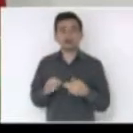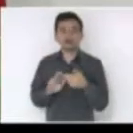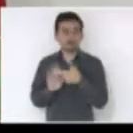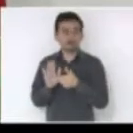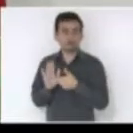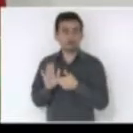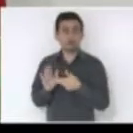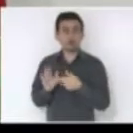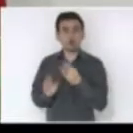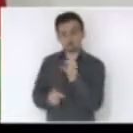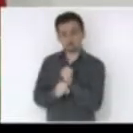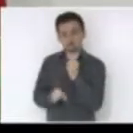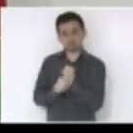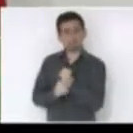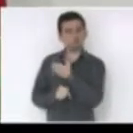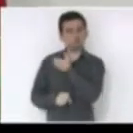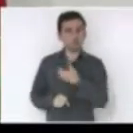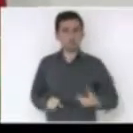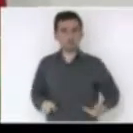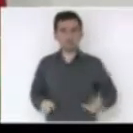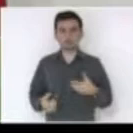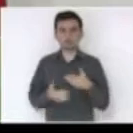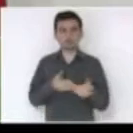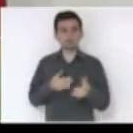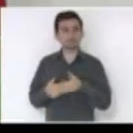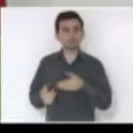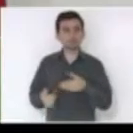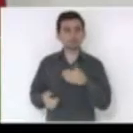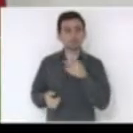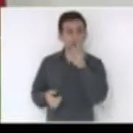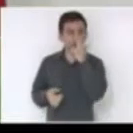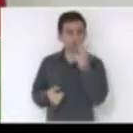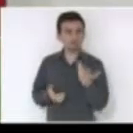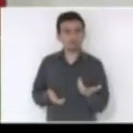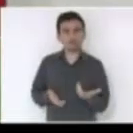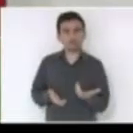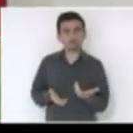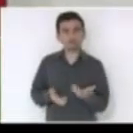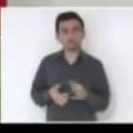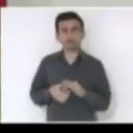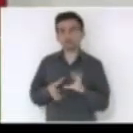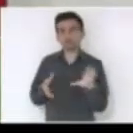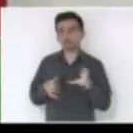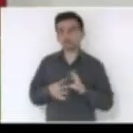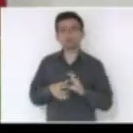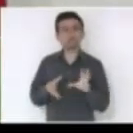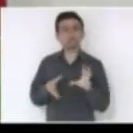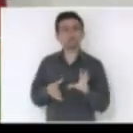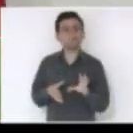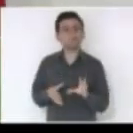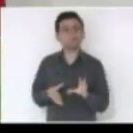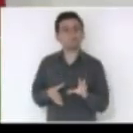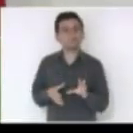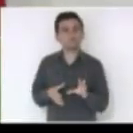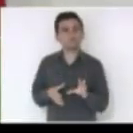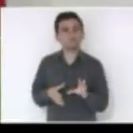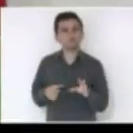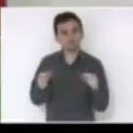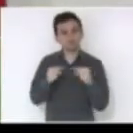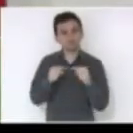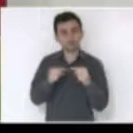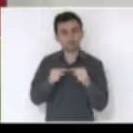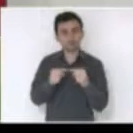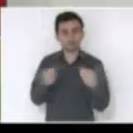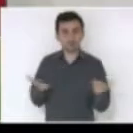qualquer governo, elas passam com muita facilidade. É o caso